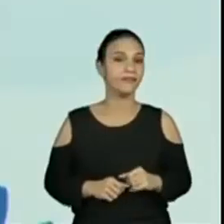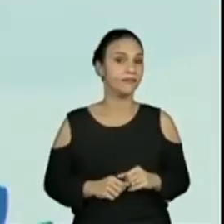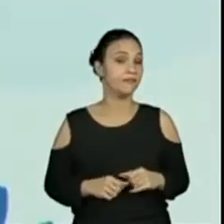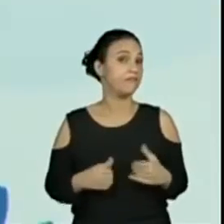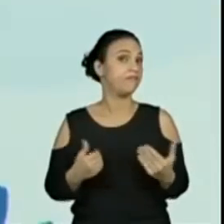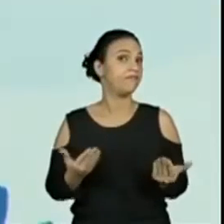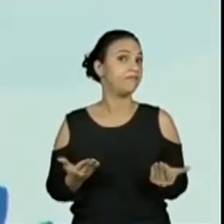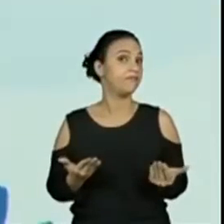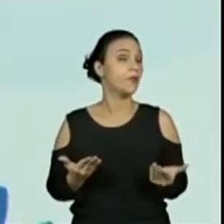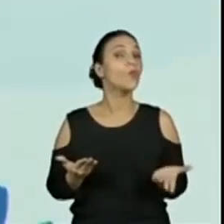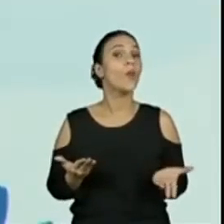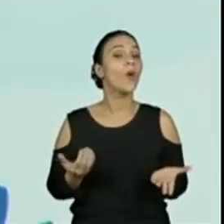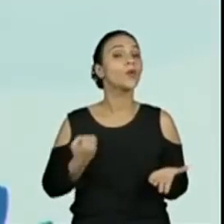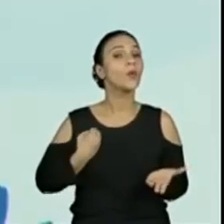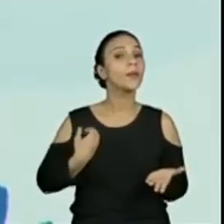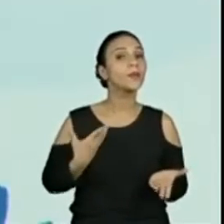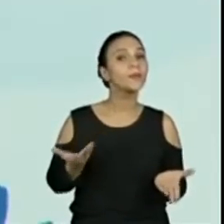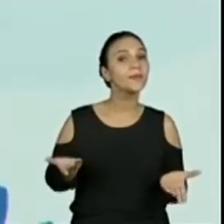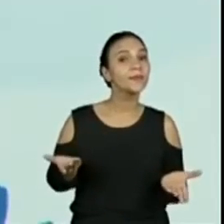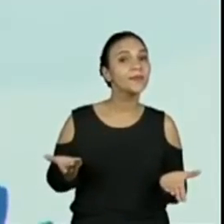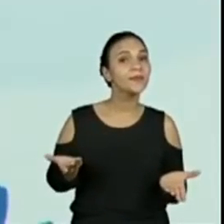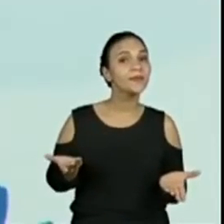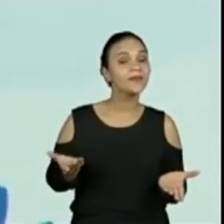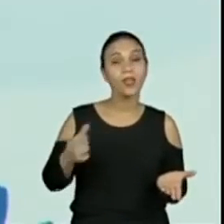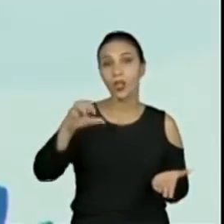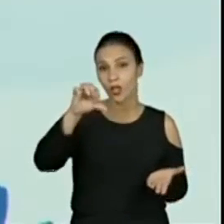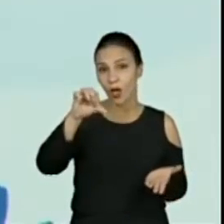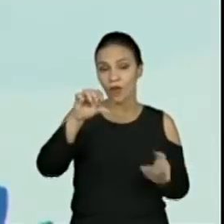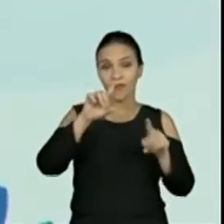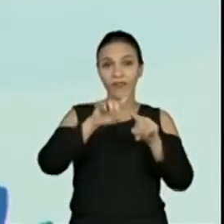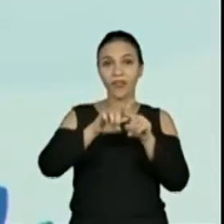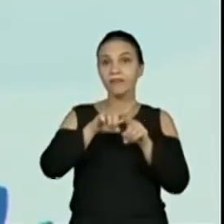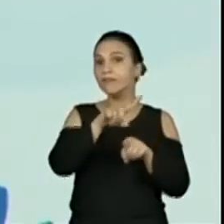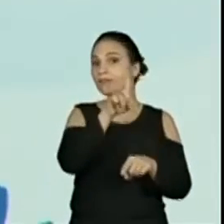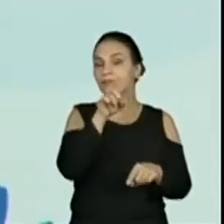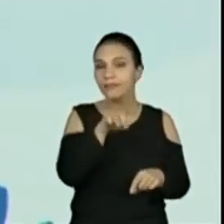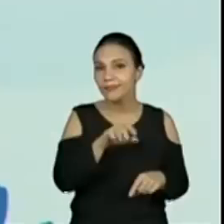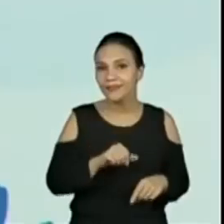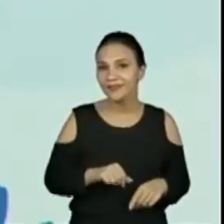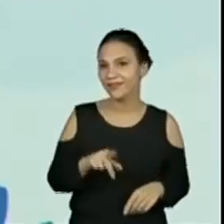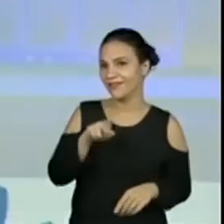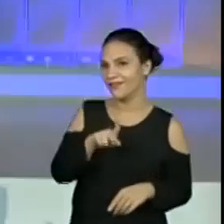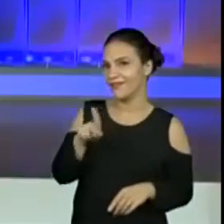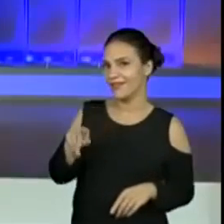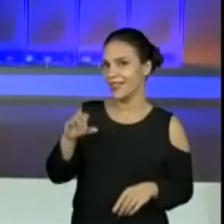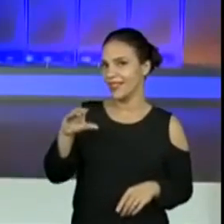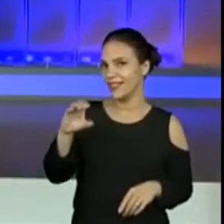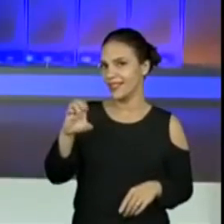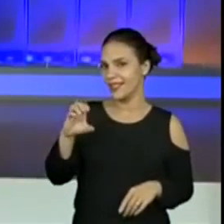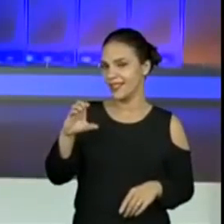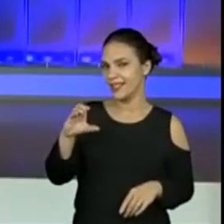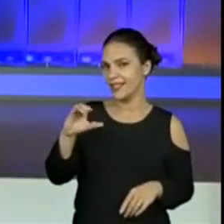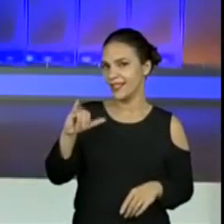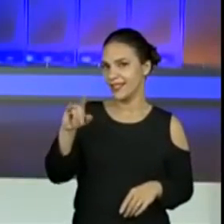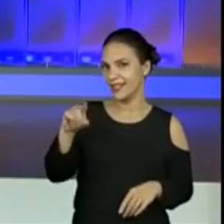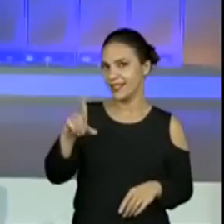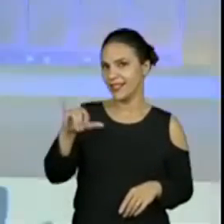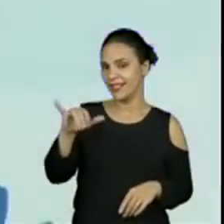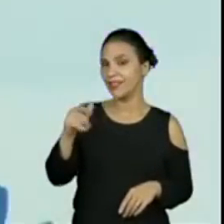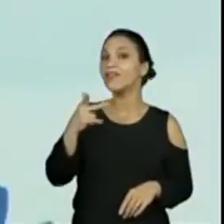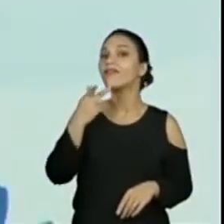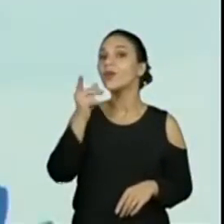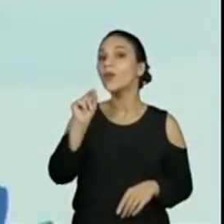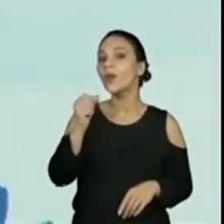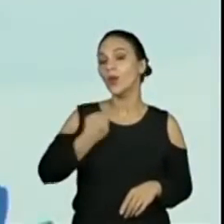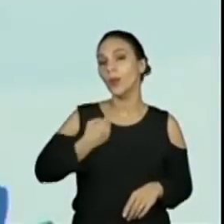vai dar 72. 9 vezes quanto? Processília disse 8. Então, 9 vezes 8